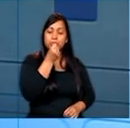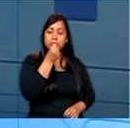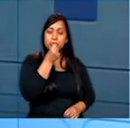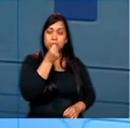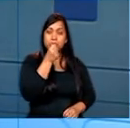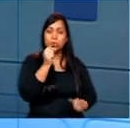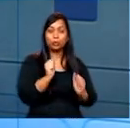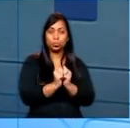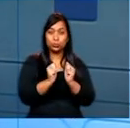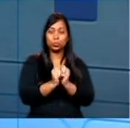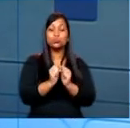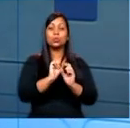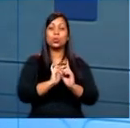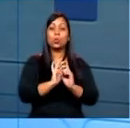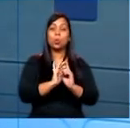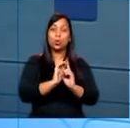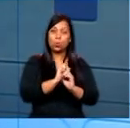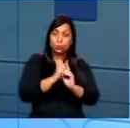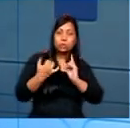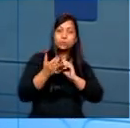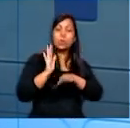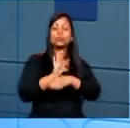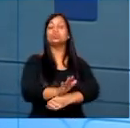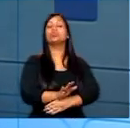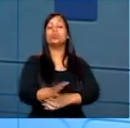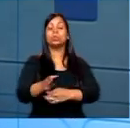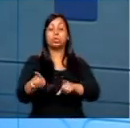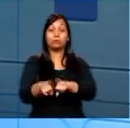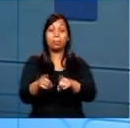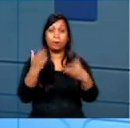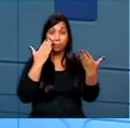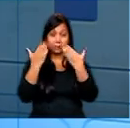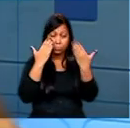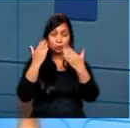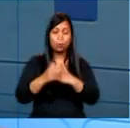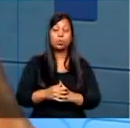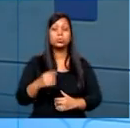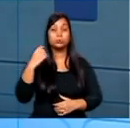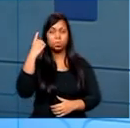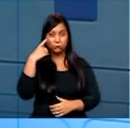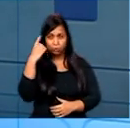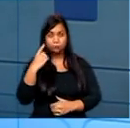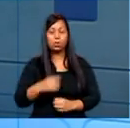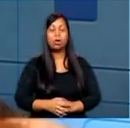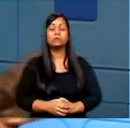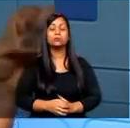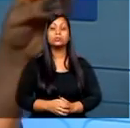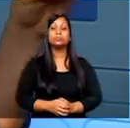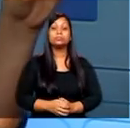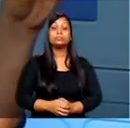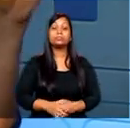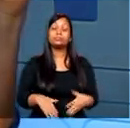com os assistentes sociais, os psicólogos e advogados. A gente